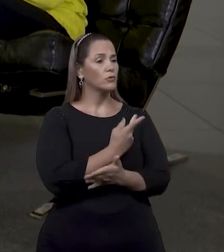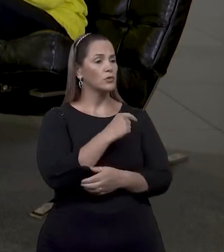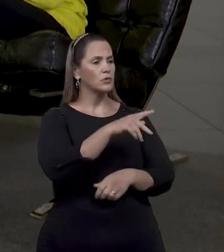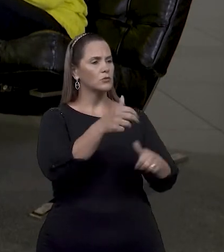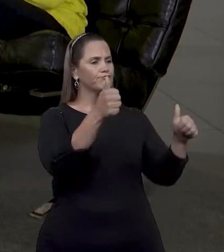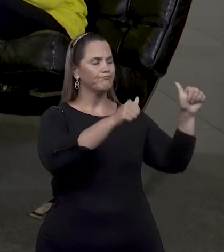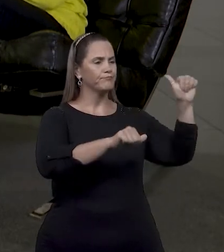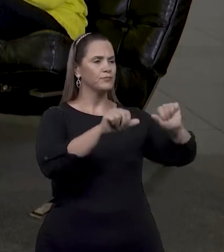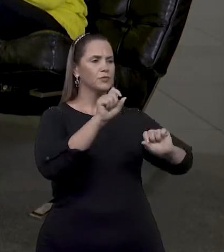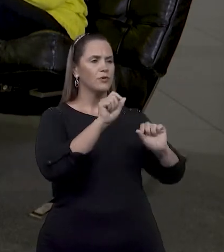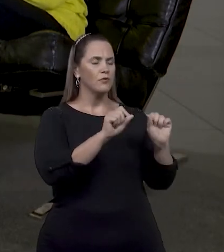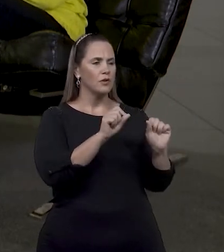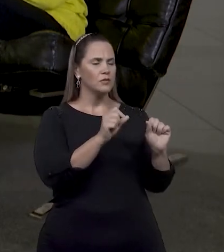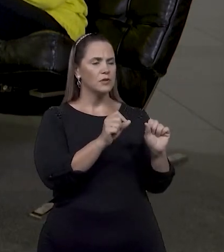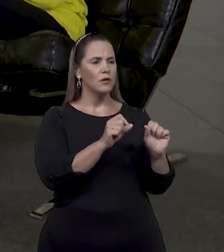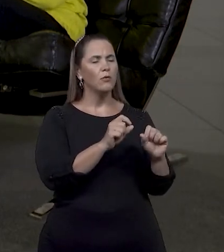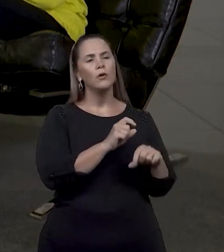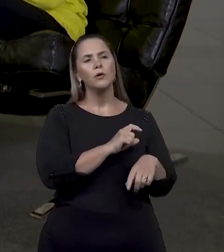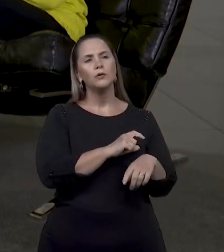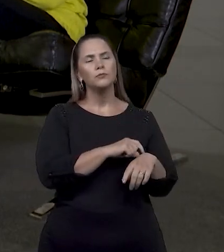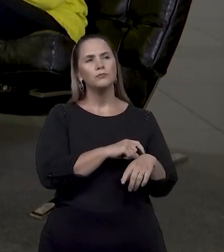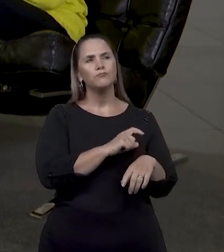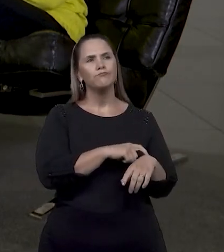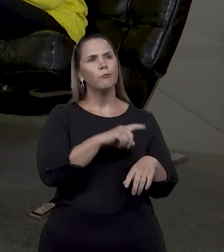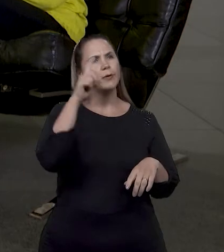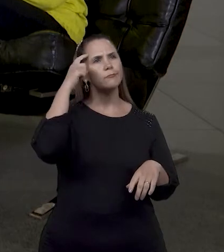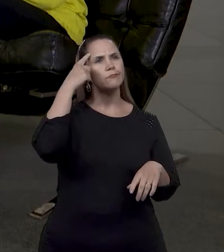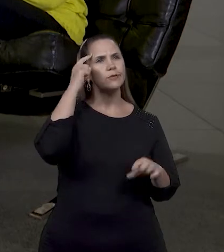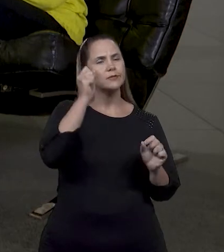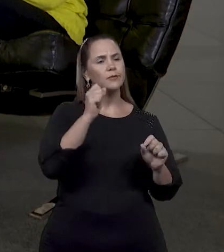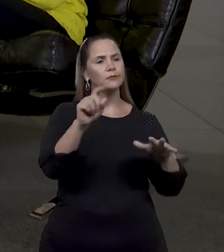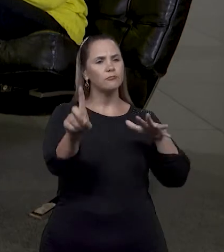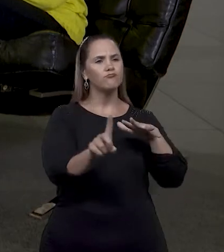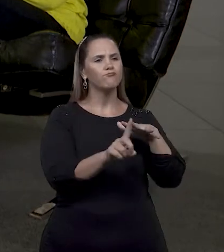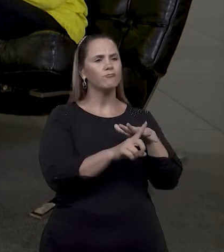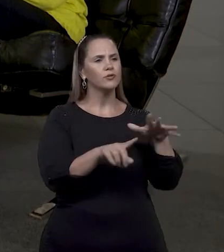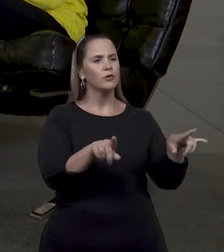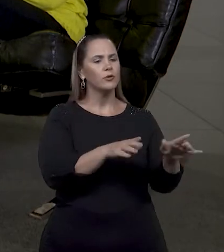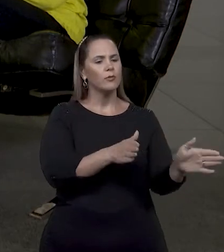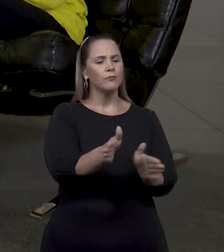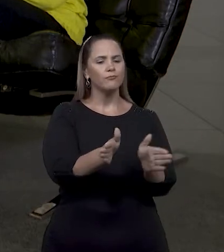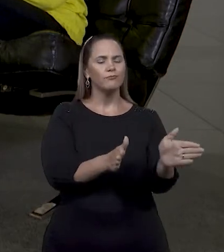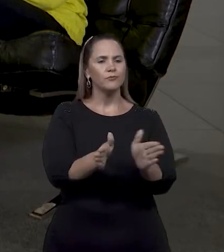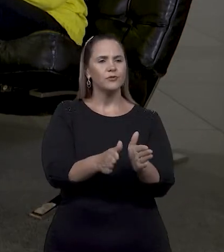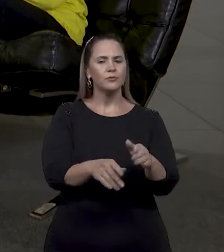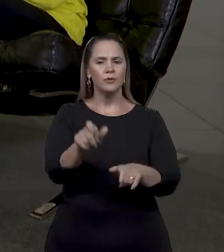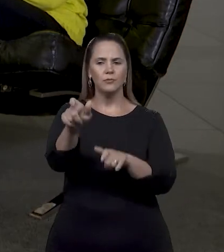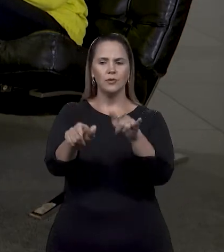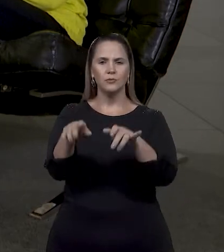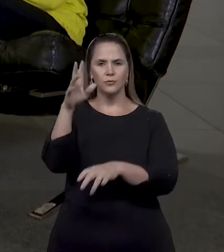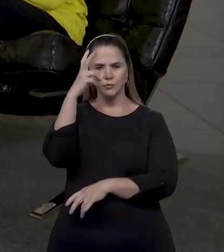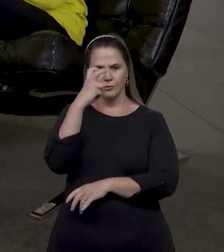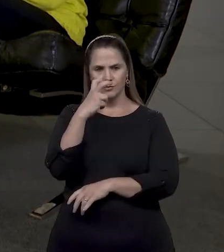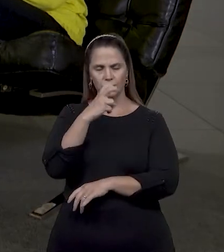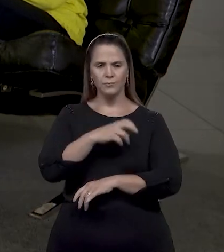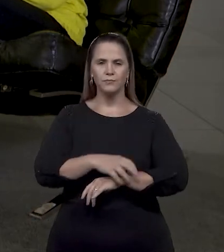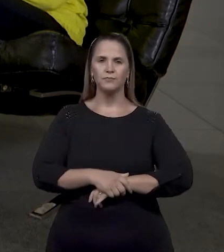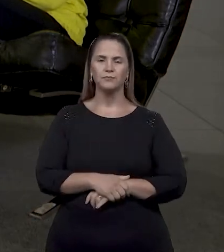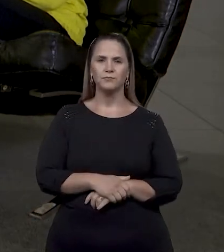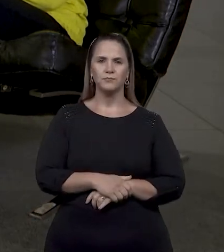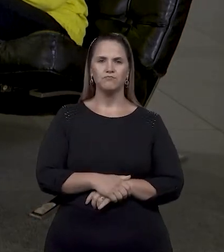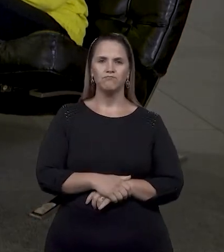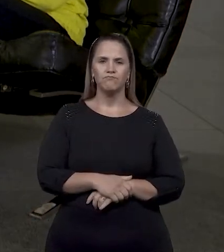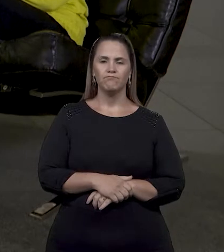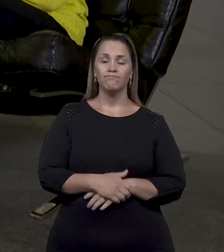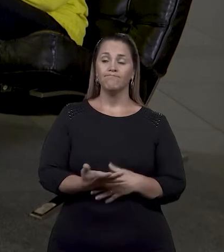ser feito na sua avaliação em termos de inclusão e de mais acessibilidade para pessoas cegas?